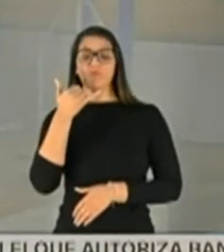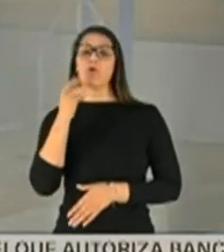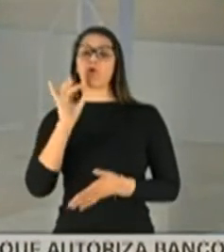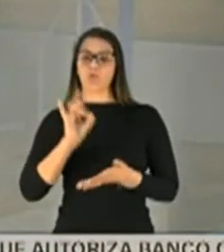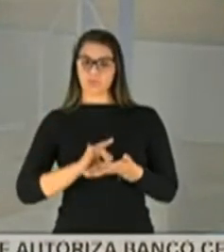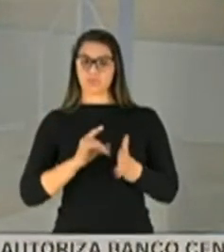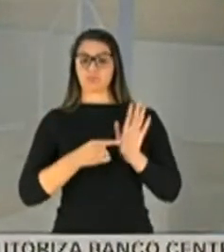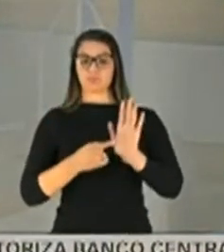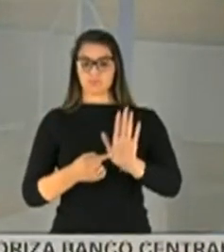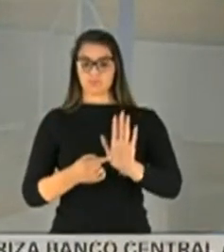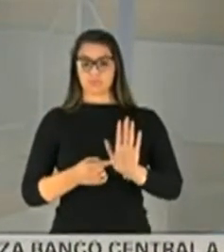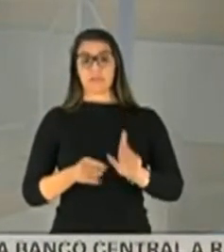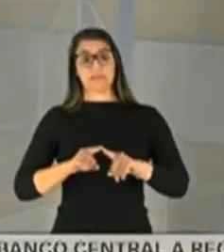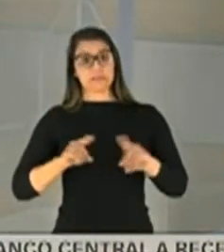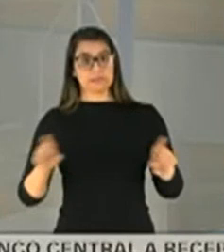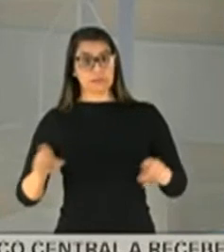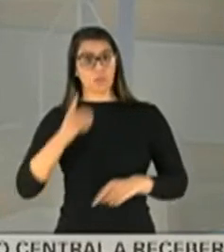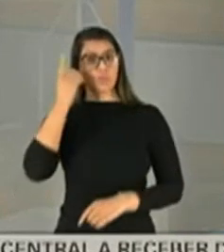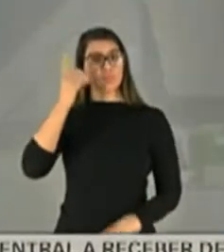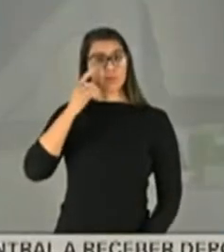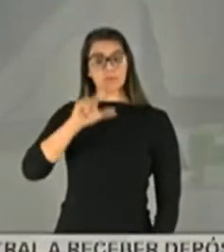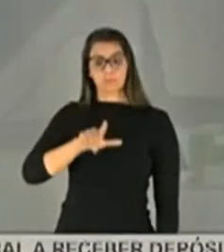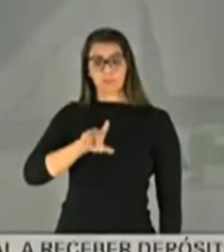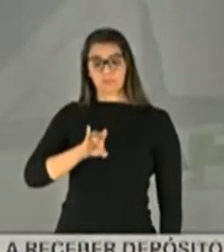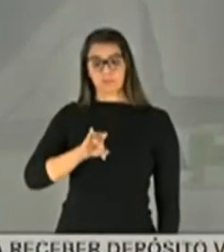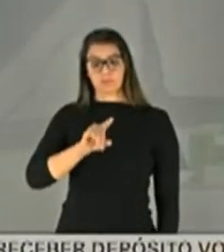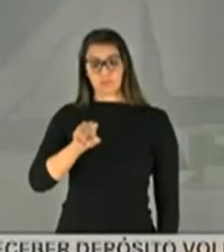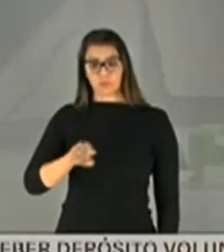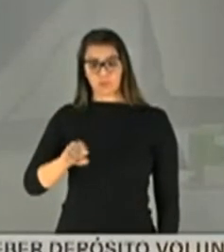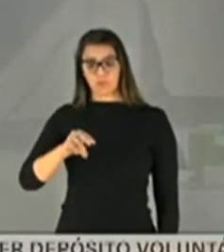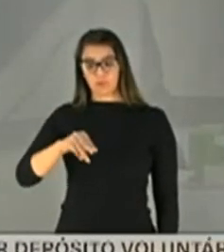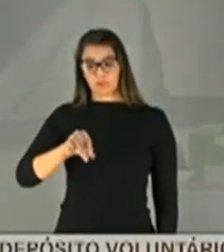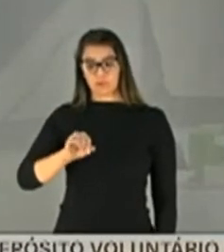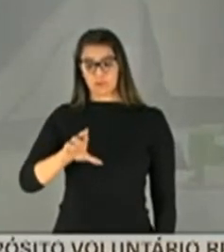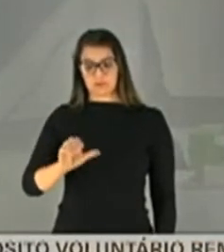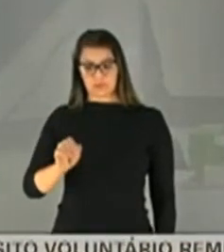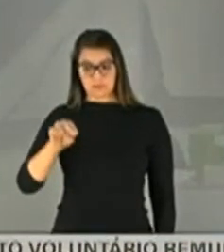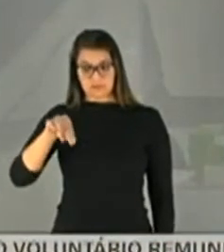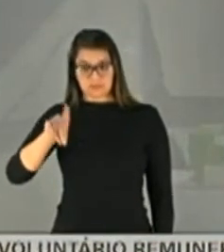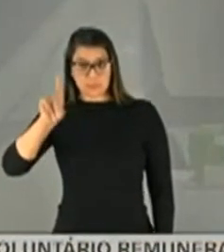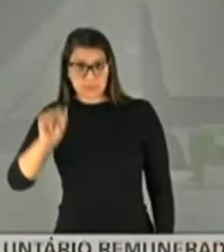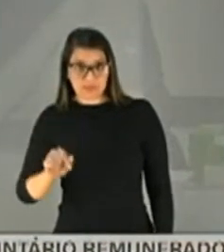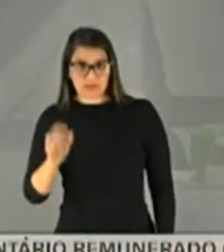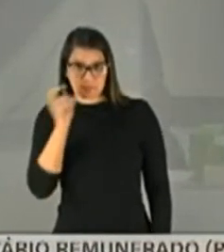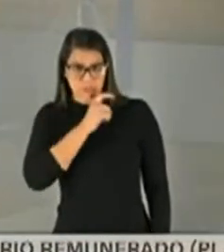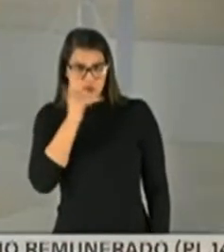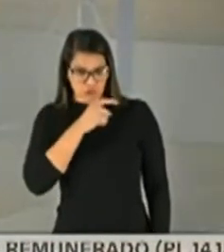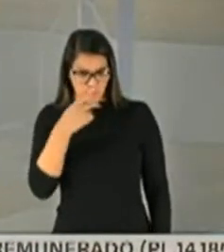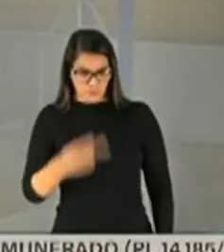deputado Luiz Miranda mentiu a essa CPI. Não sei dizer, ele pode ter se enganado, mas não foi editado.